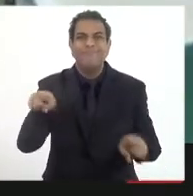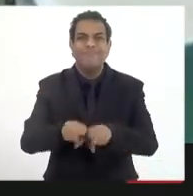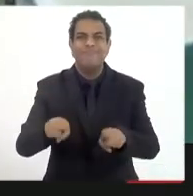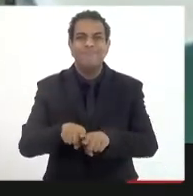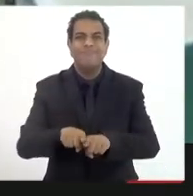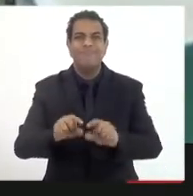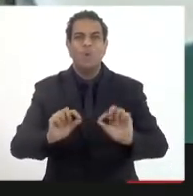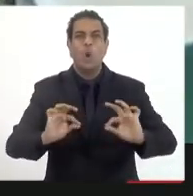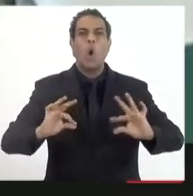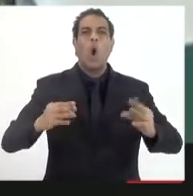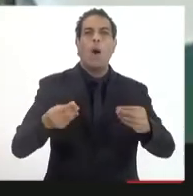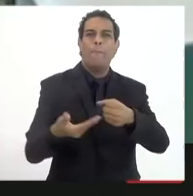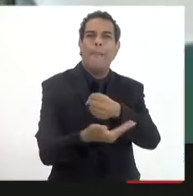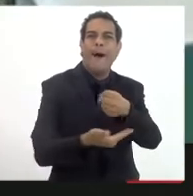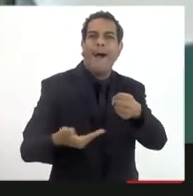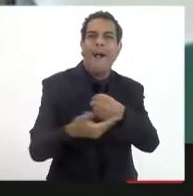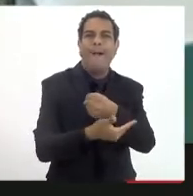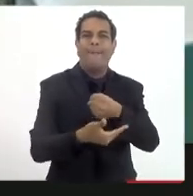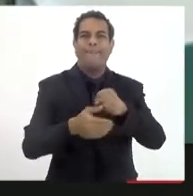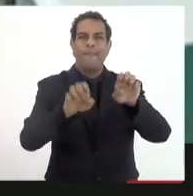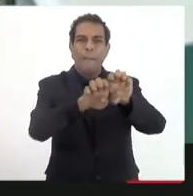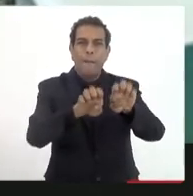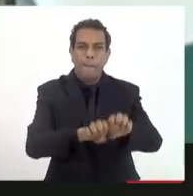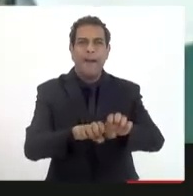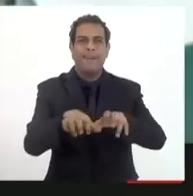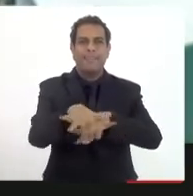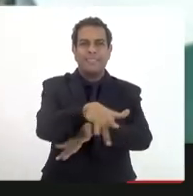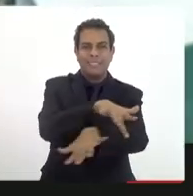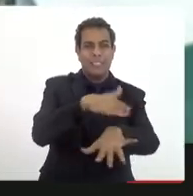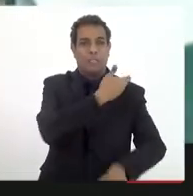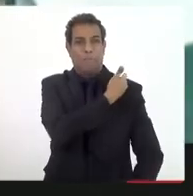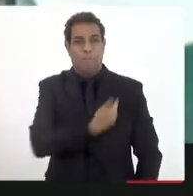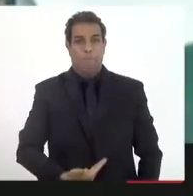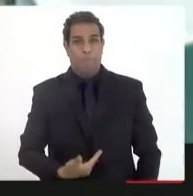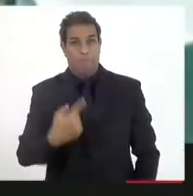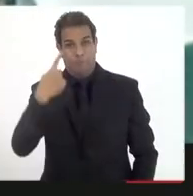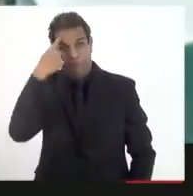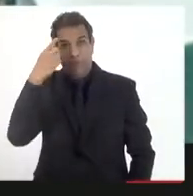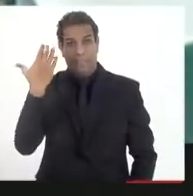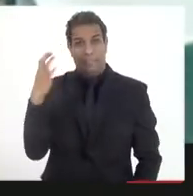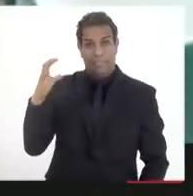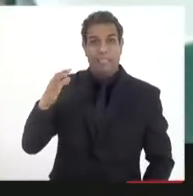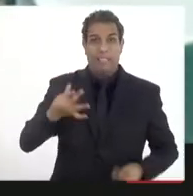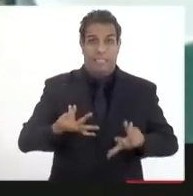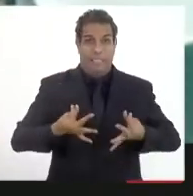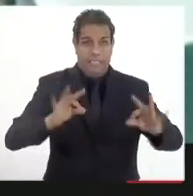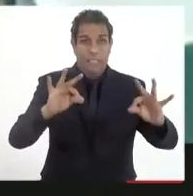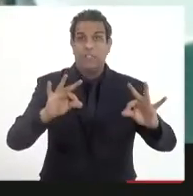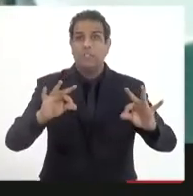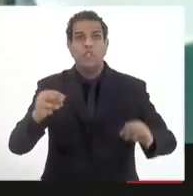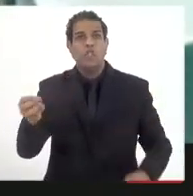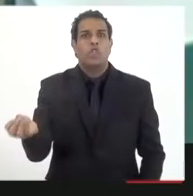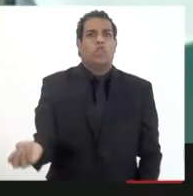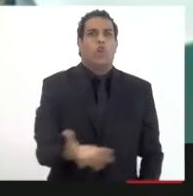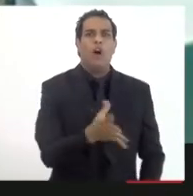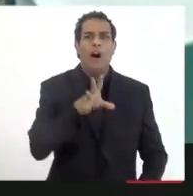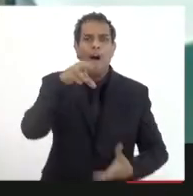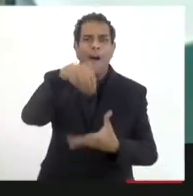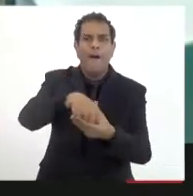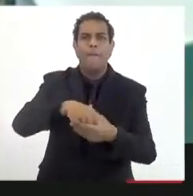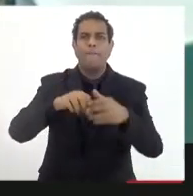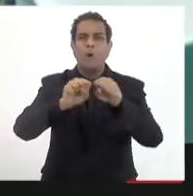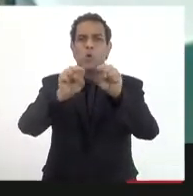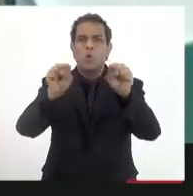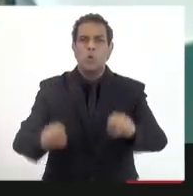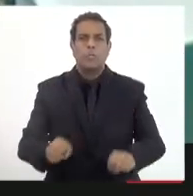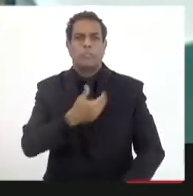fazer com que eu tenha uma base de infraestrutura pública. Eu entendo ciência, tecnologia e inovação como, fundamentalmente, uma infraestrutura de serviço